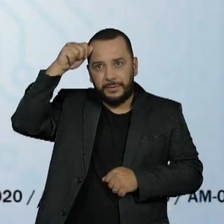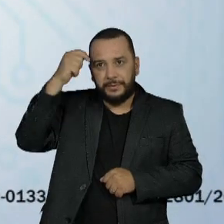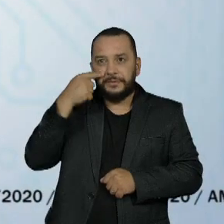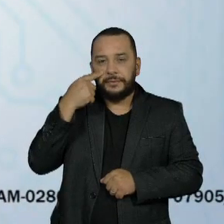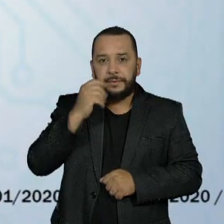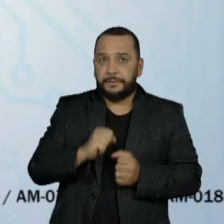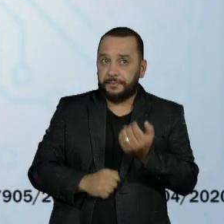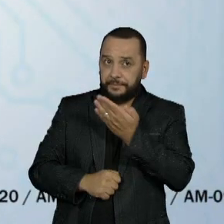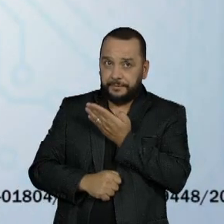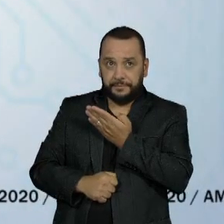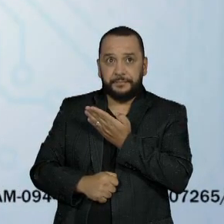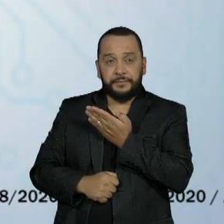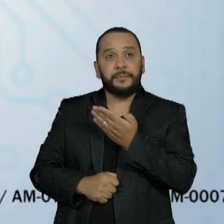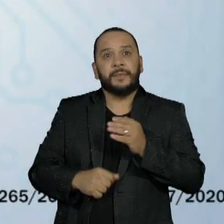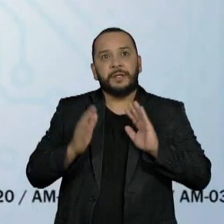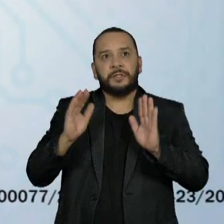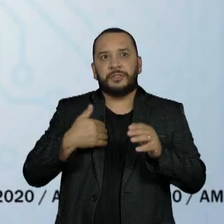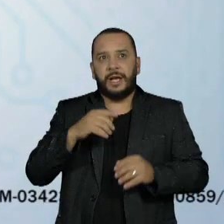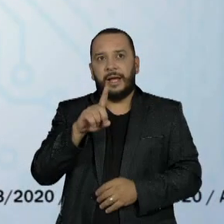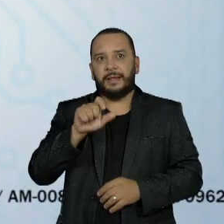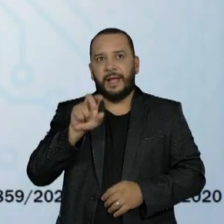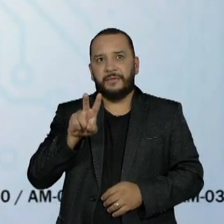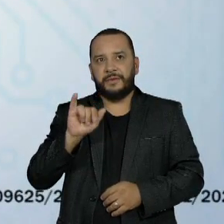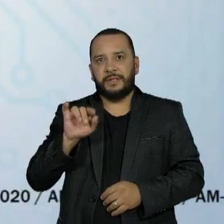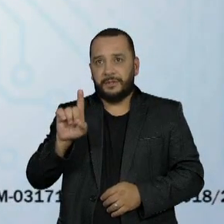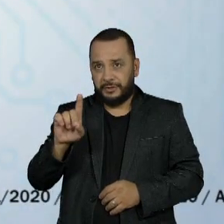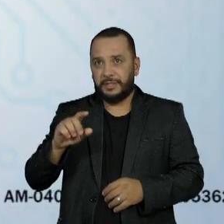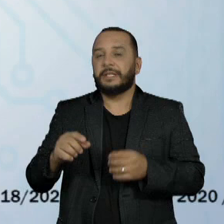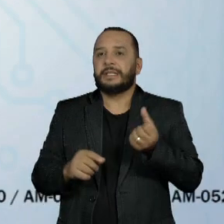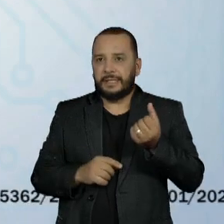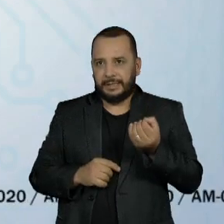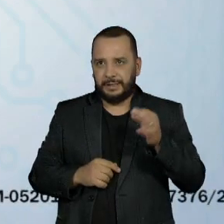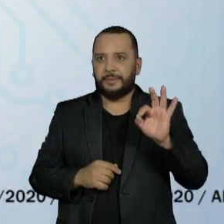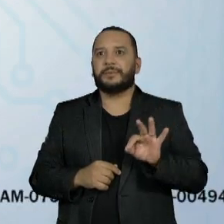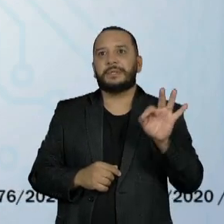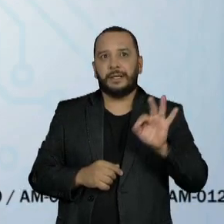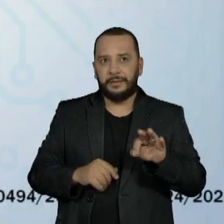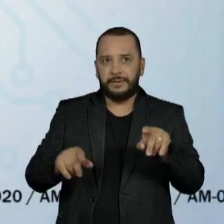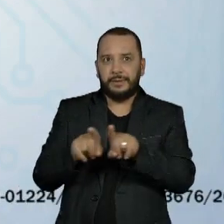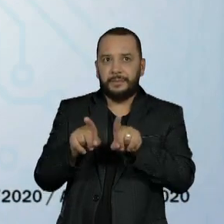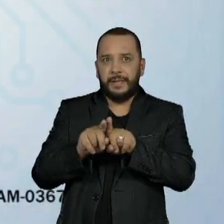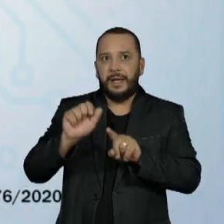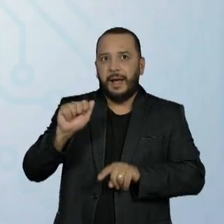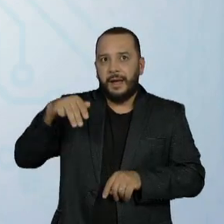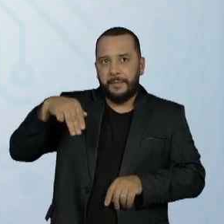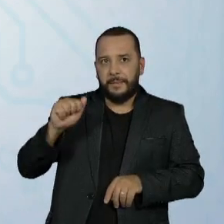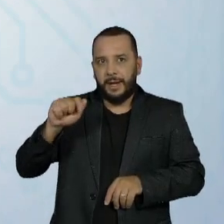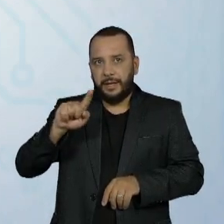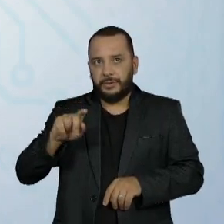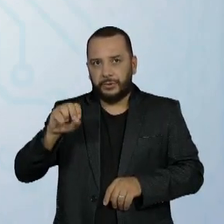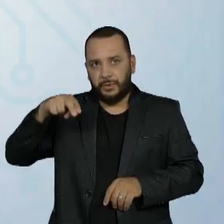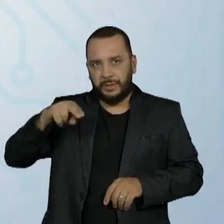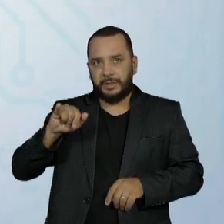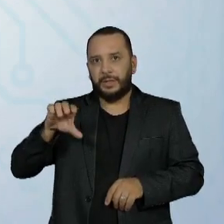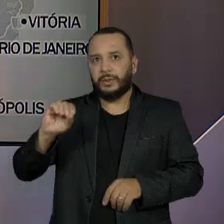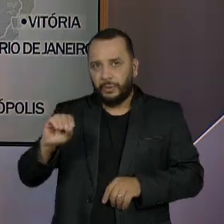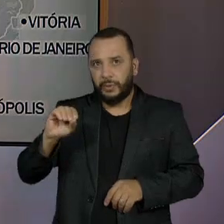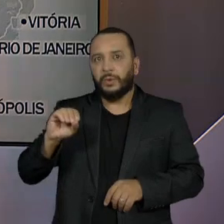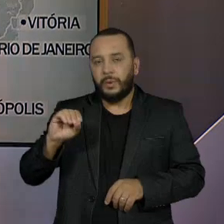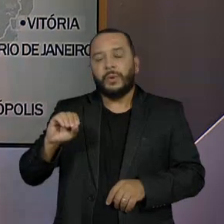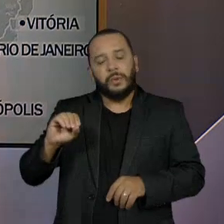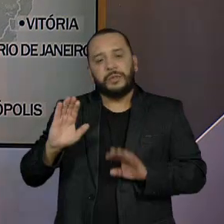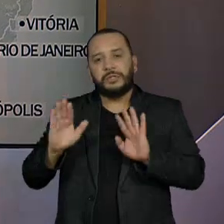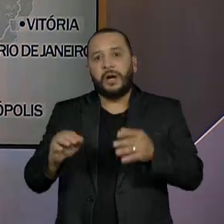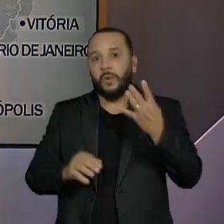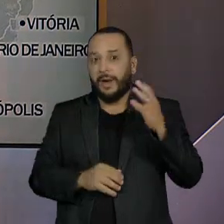na frente, às vésperas da votação, Davi Almeida do Avante, tem 60% e Amazonino Mendes, do Podemos, tem 40%.